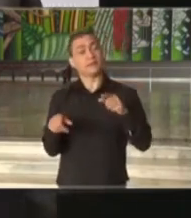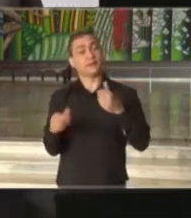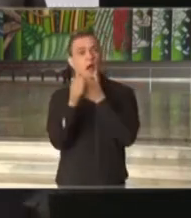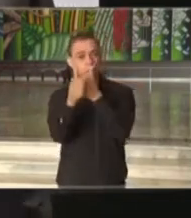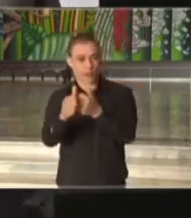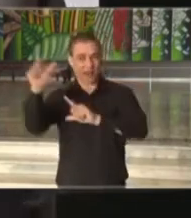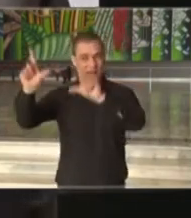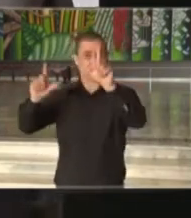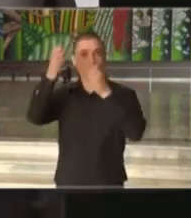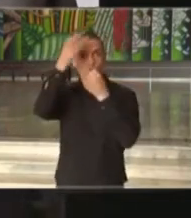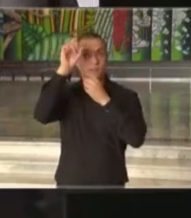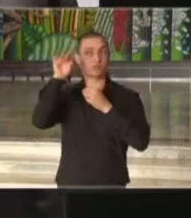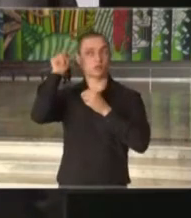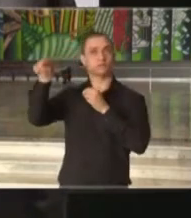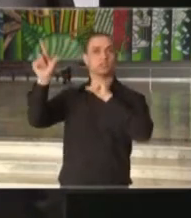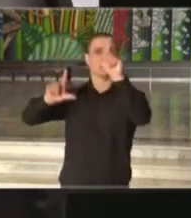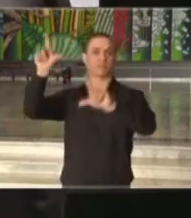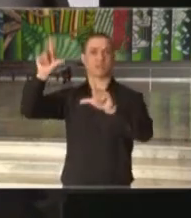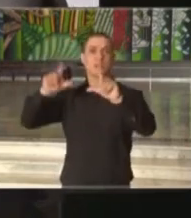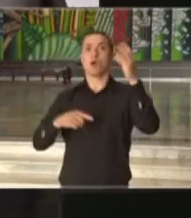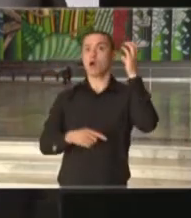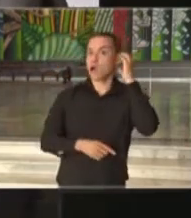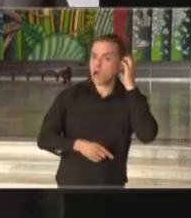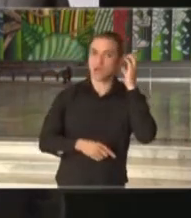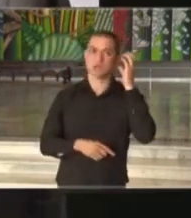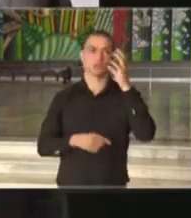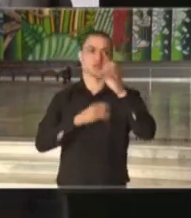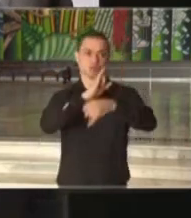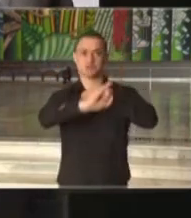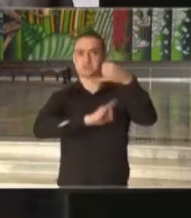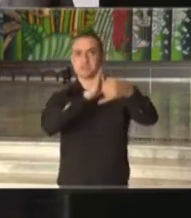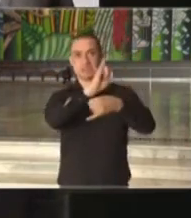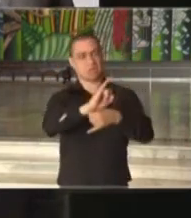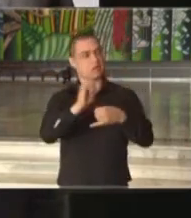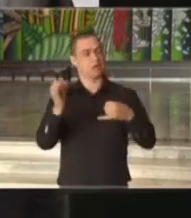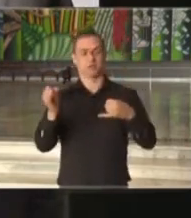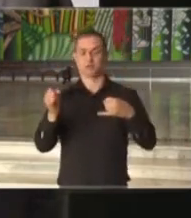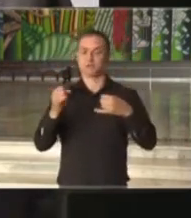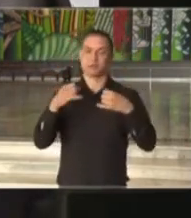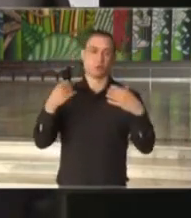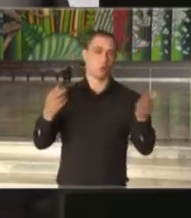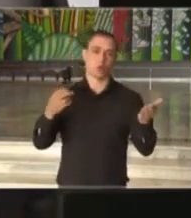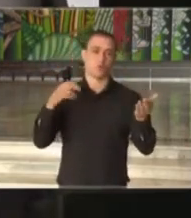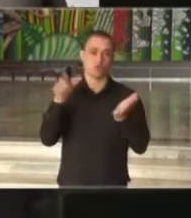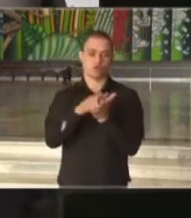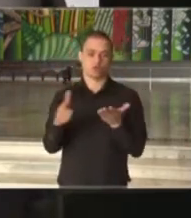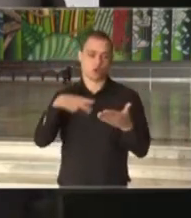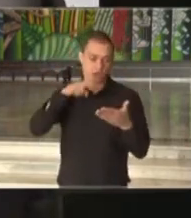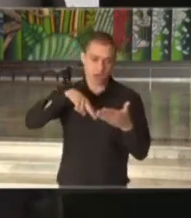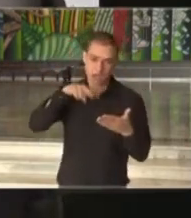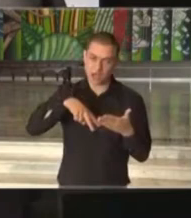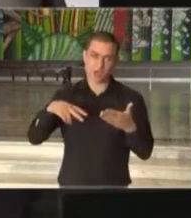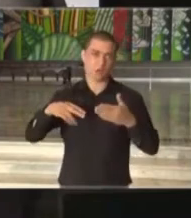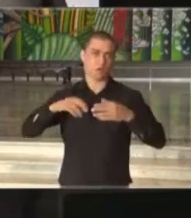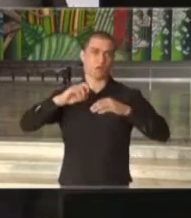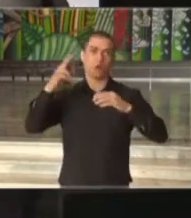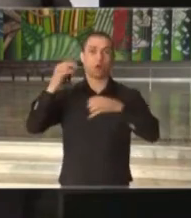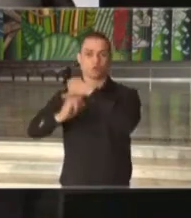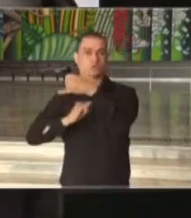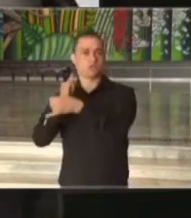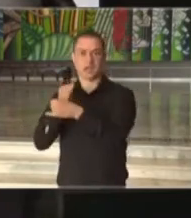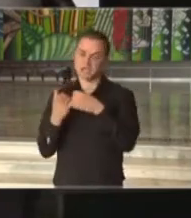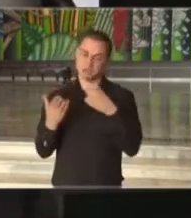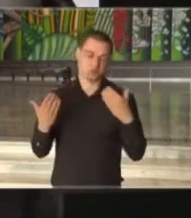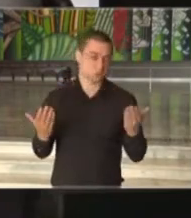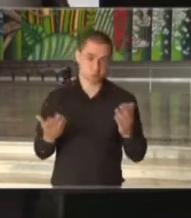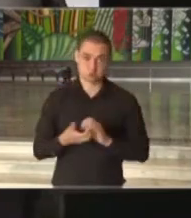pela televisão as informações, pelo rádio, pelos sites de notícias, lendo os seus jornais diários, repito, eletronicamente ou na